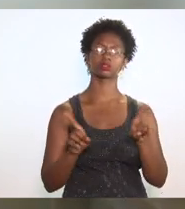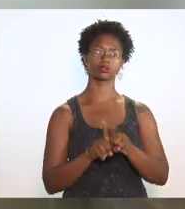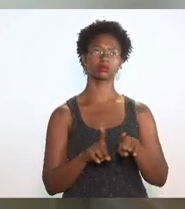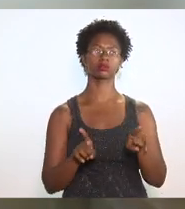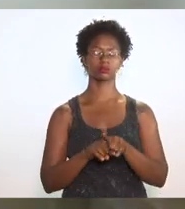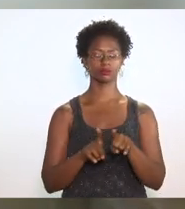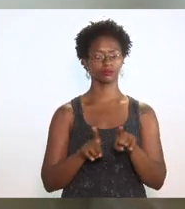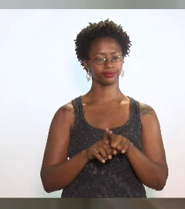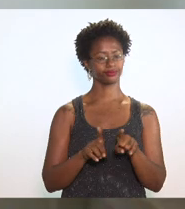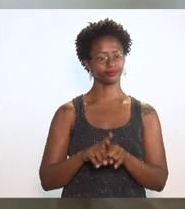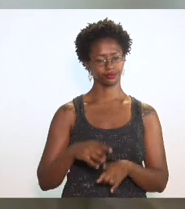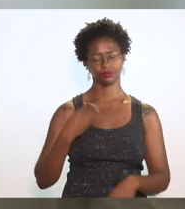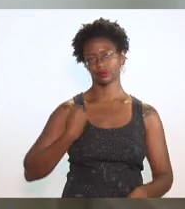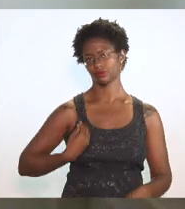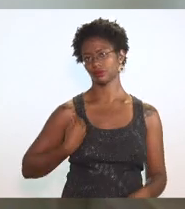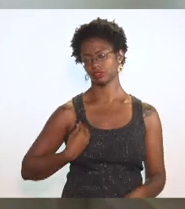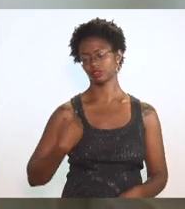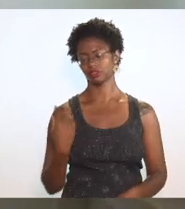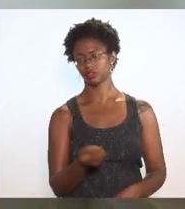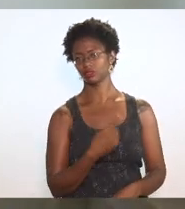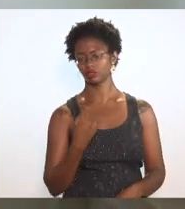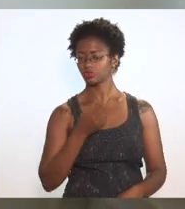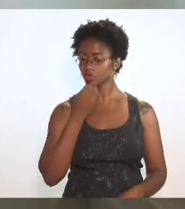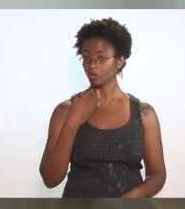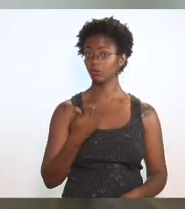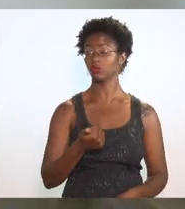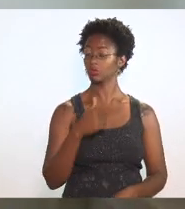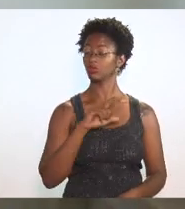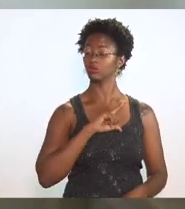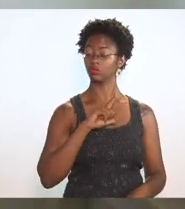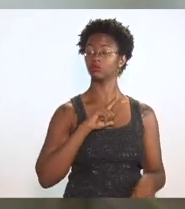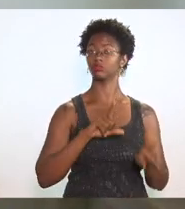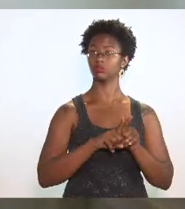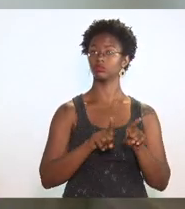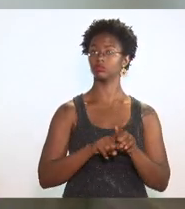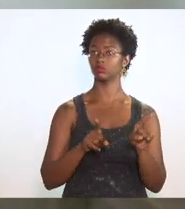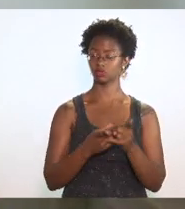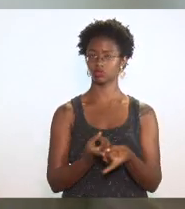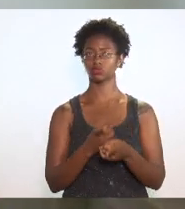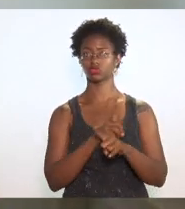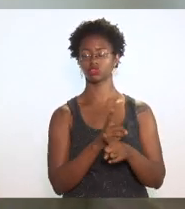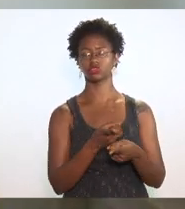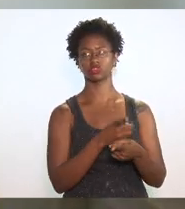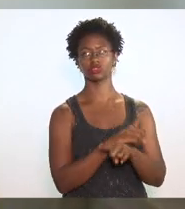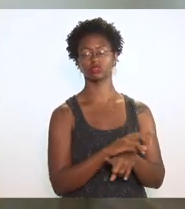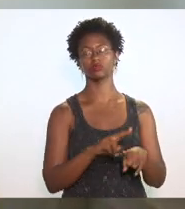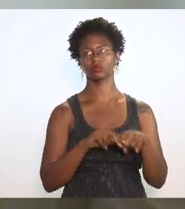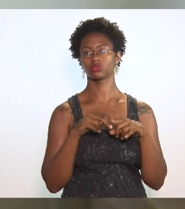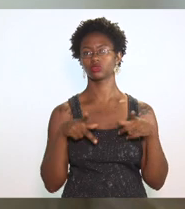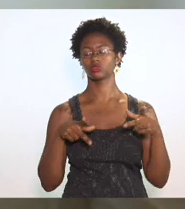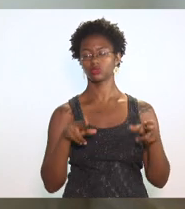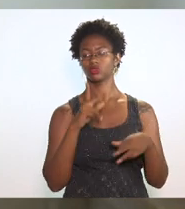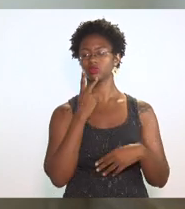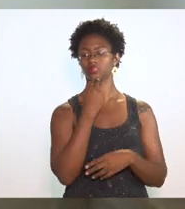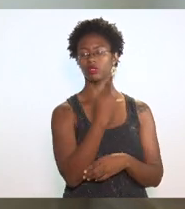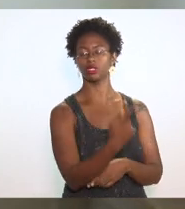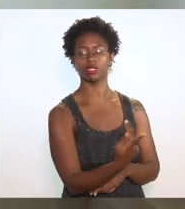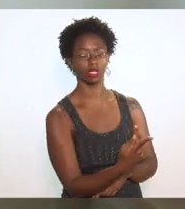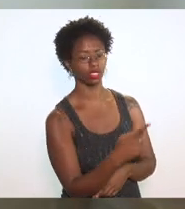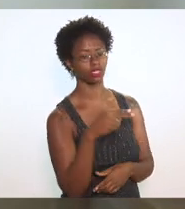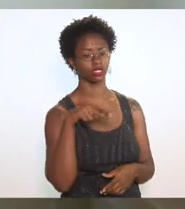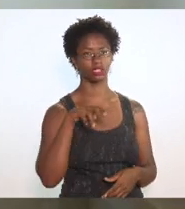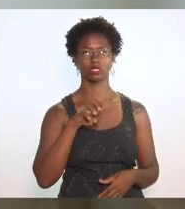nosso cotidiano e é bom que haja contradições porque como dizia Nelson